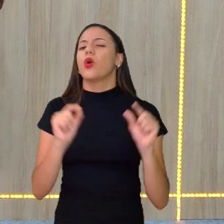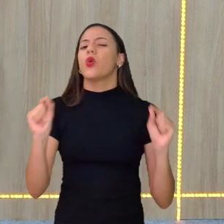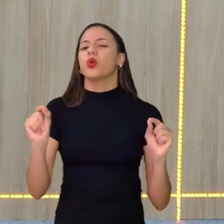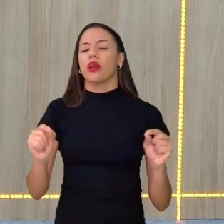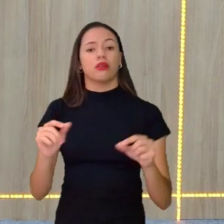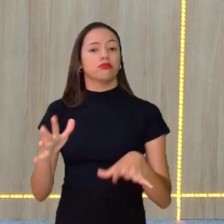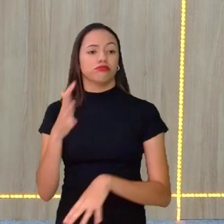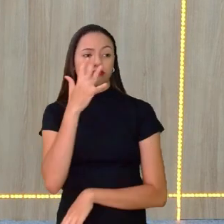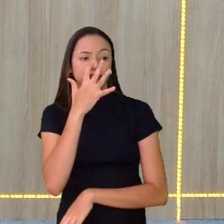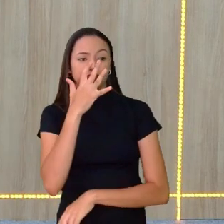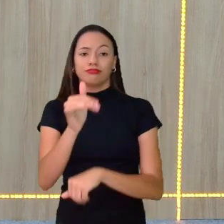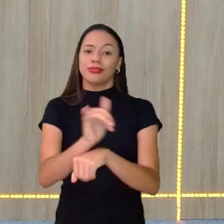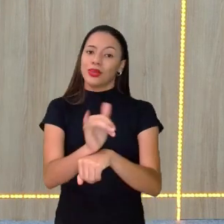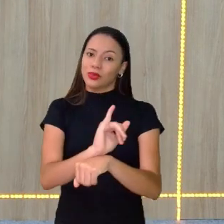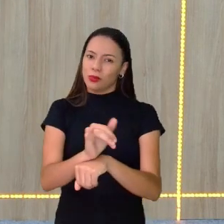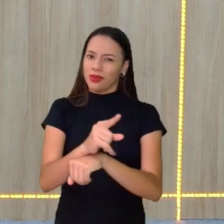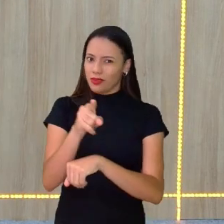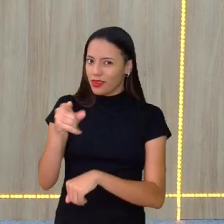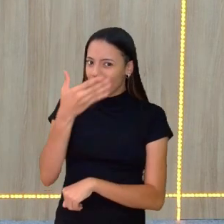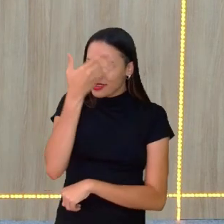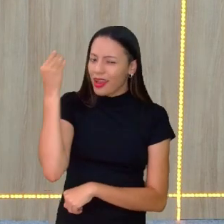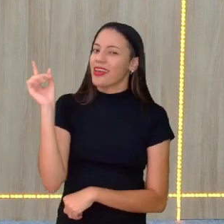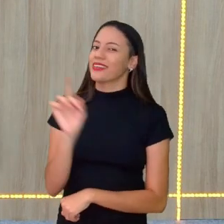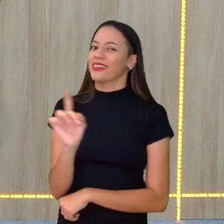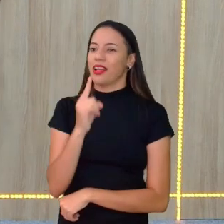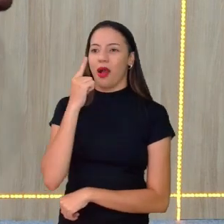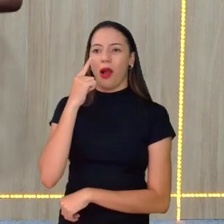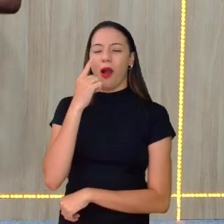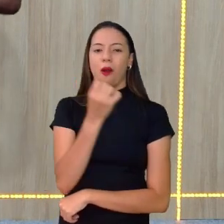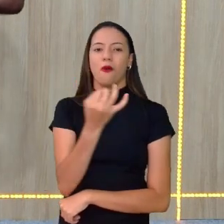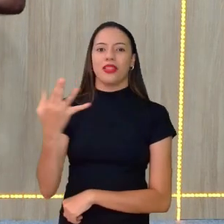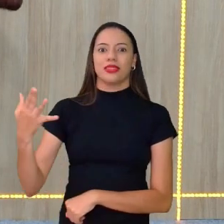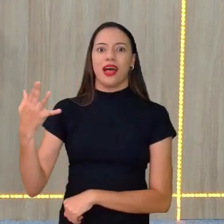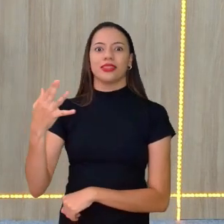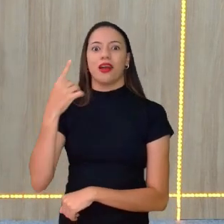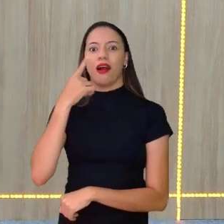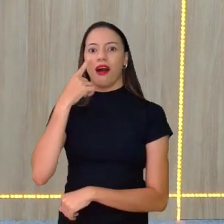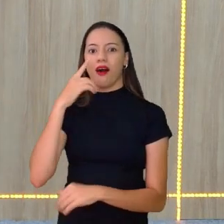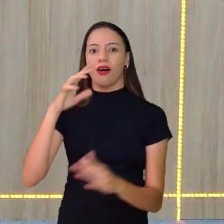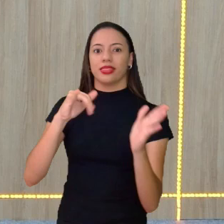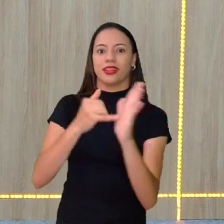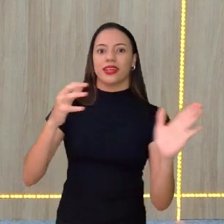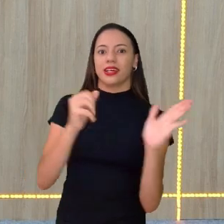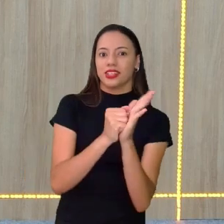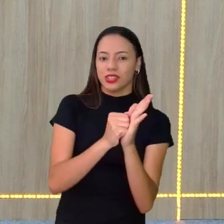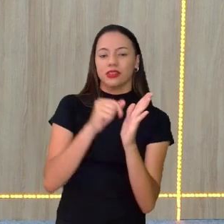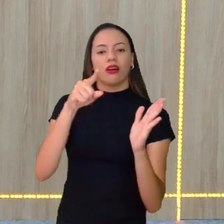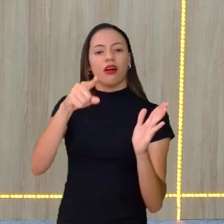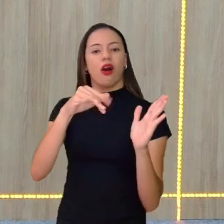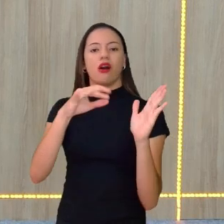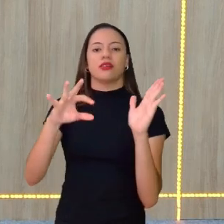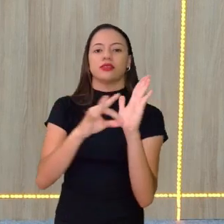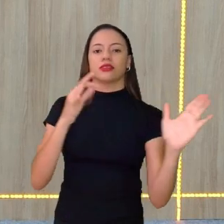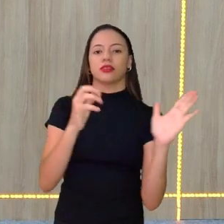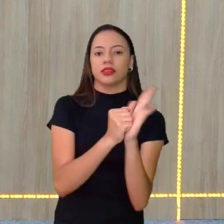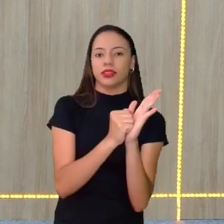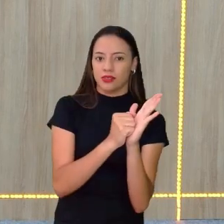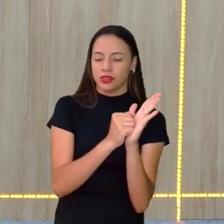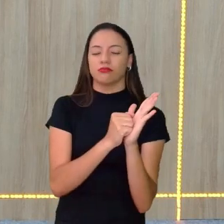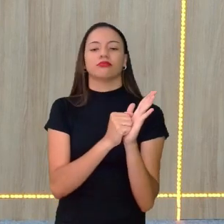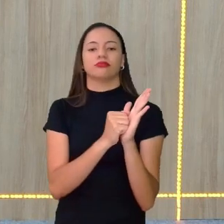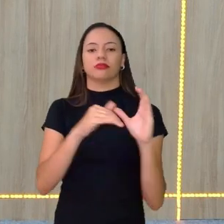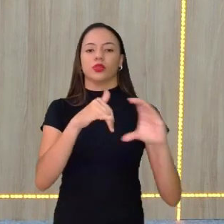YouTube. É, estamos crescendo, hein? Olha aí a quantidade de inscritos já está chegando, fala nisso, se inscreve no canal, olha só,